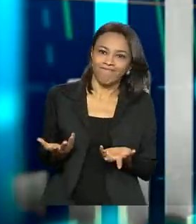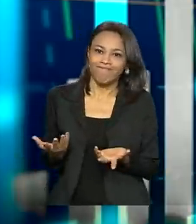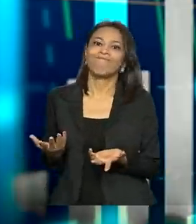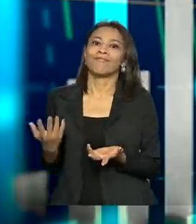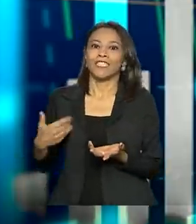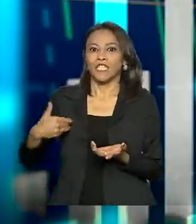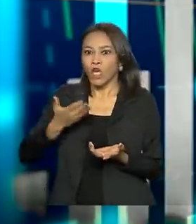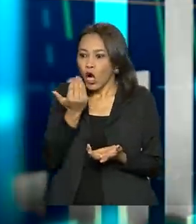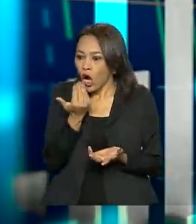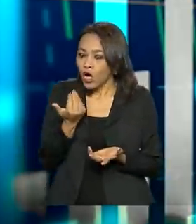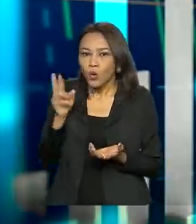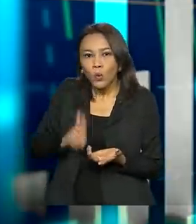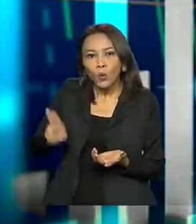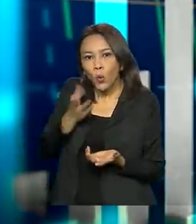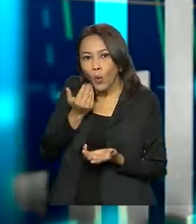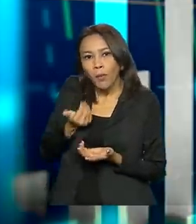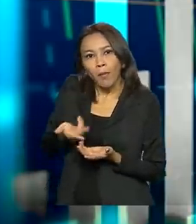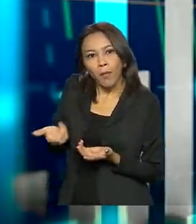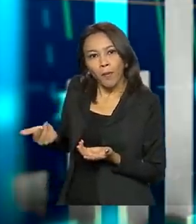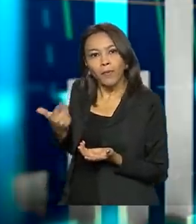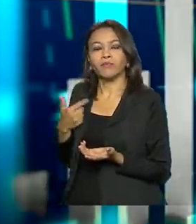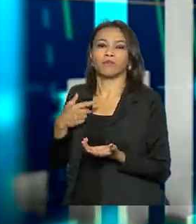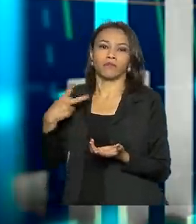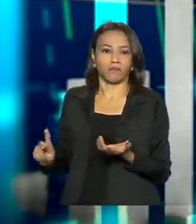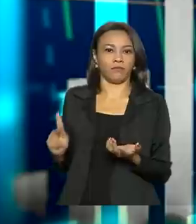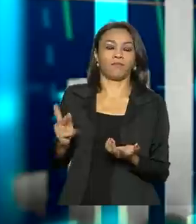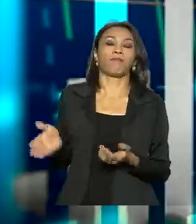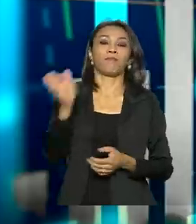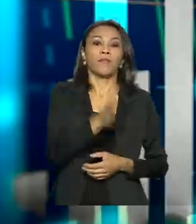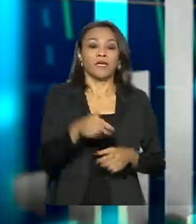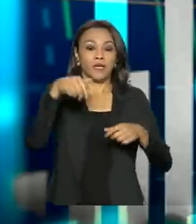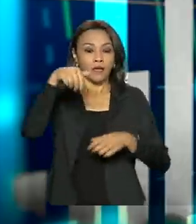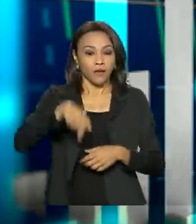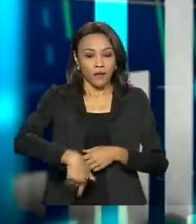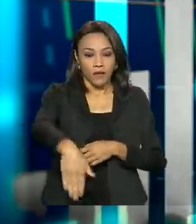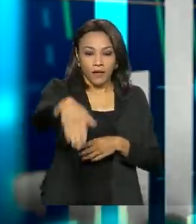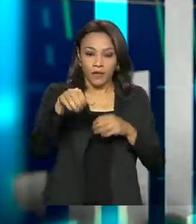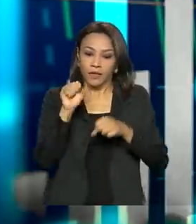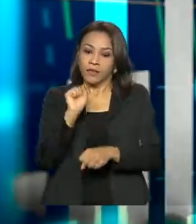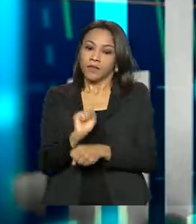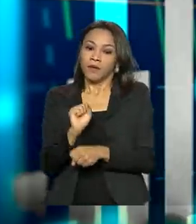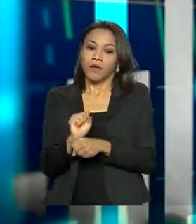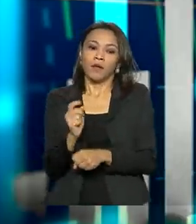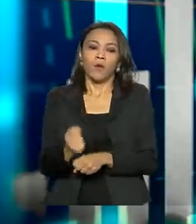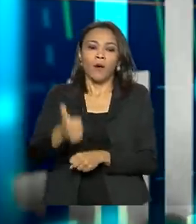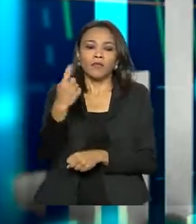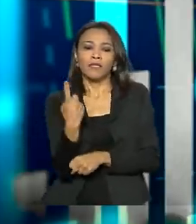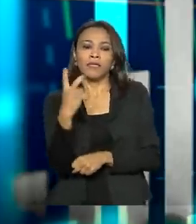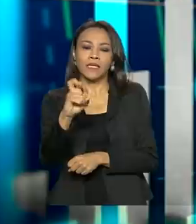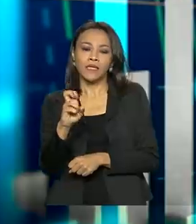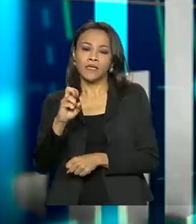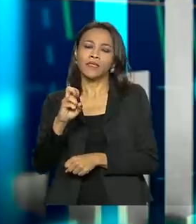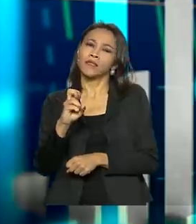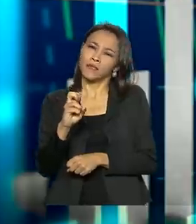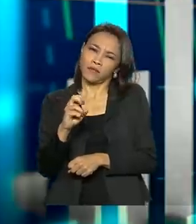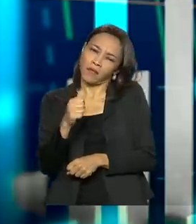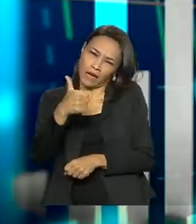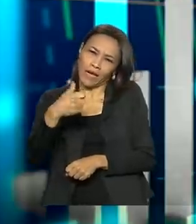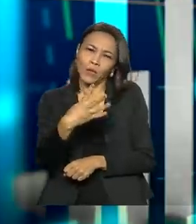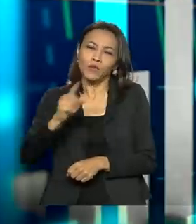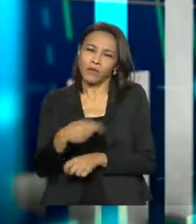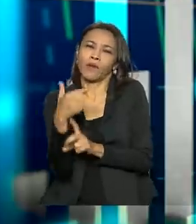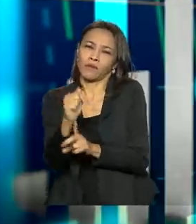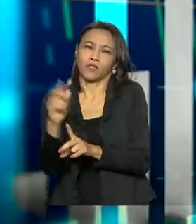que produz. Mas, de qualquer maneira, espera-se para esse ano um aumento de quase 15% na produção. 14,7 para ser mais exato,